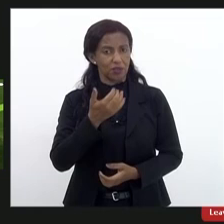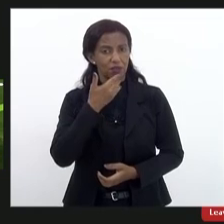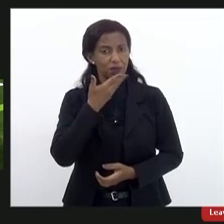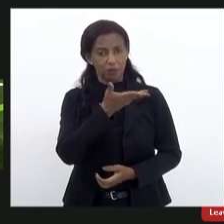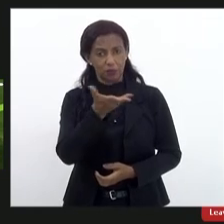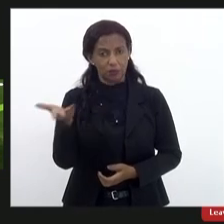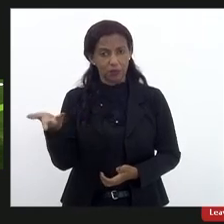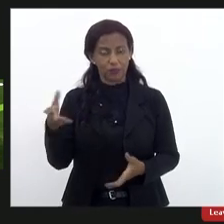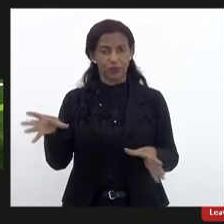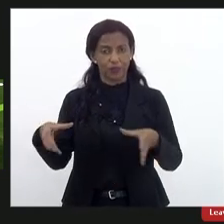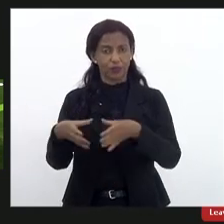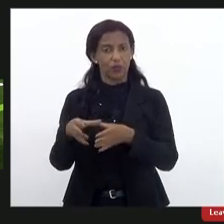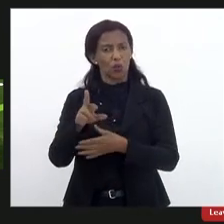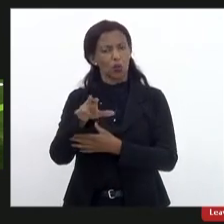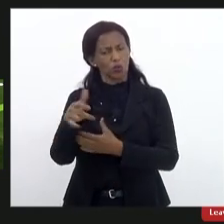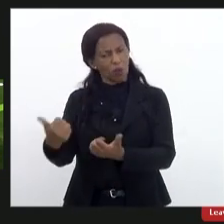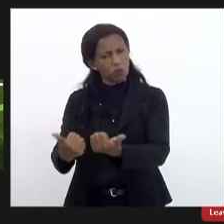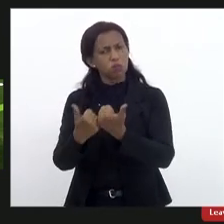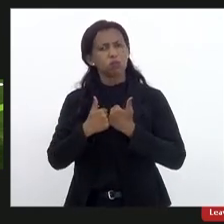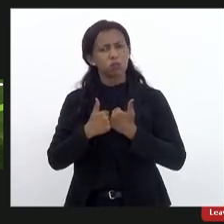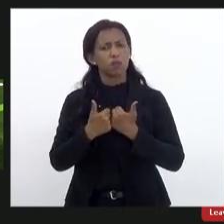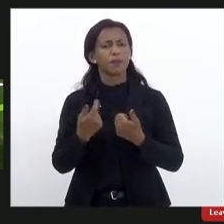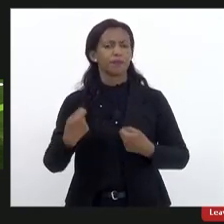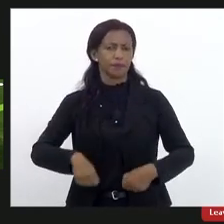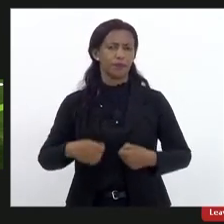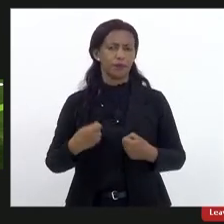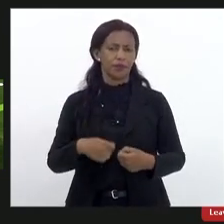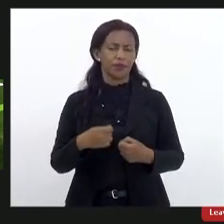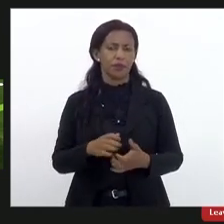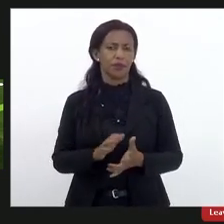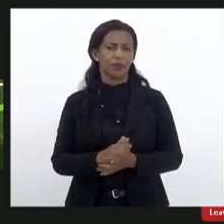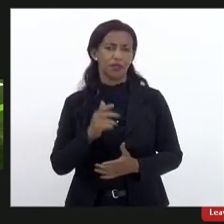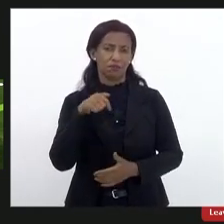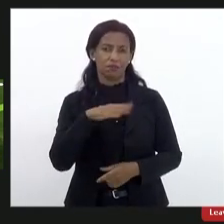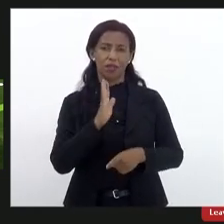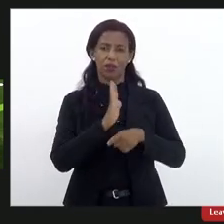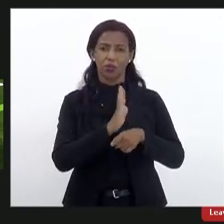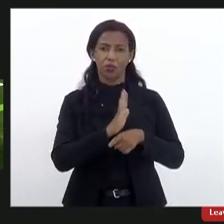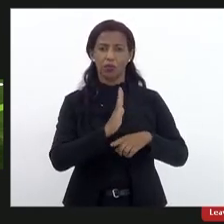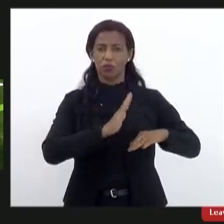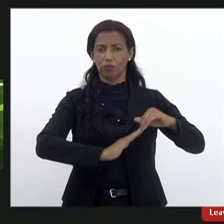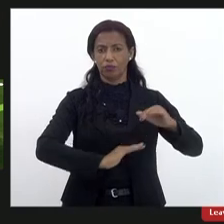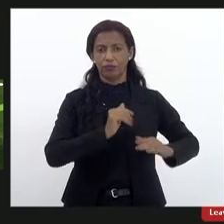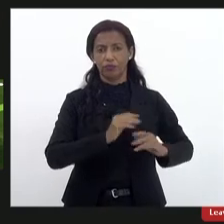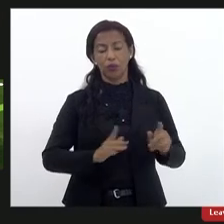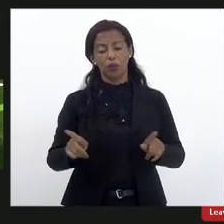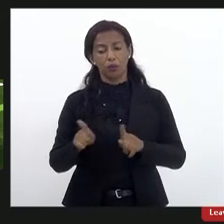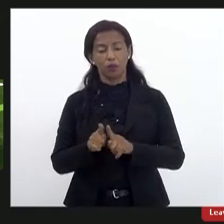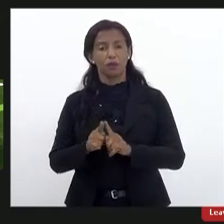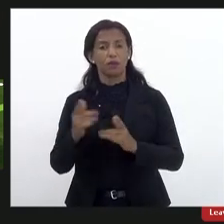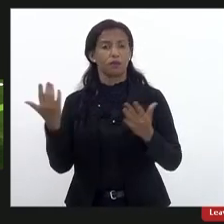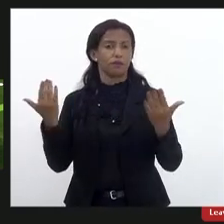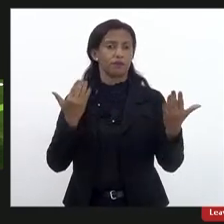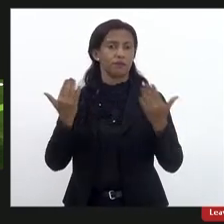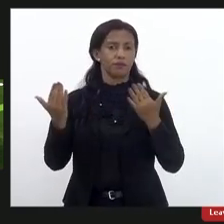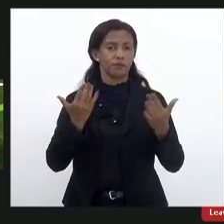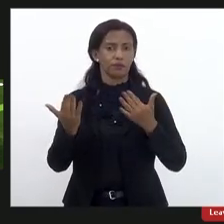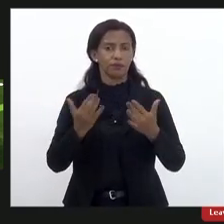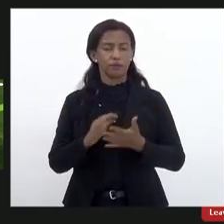aqui ao Conselho, que continue nos apoiando em relação a essa questão, bem como a relação também da